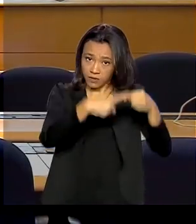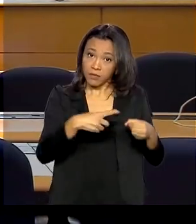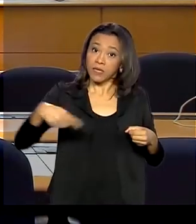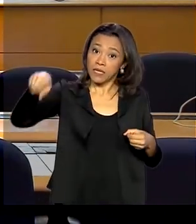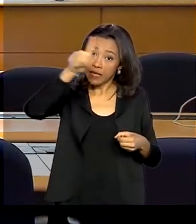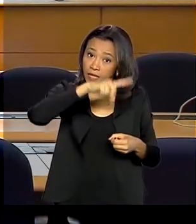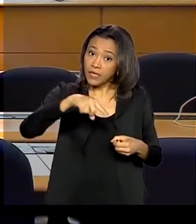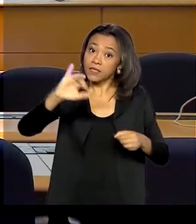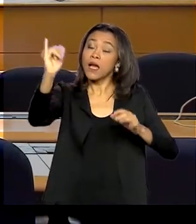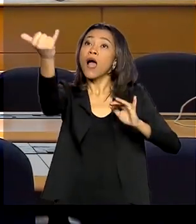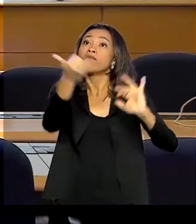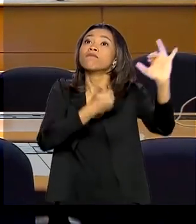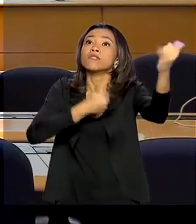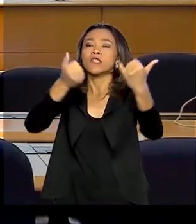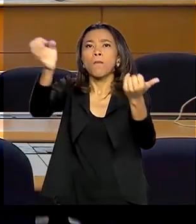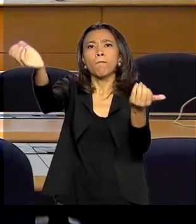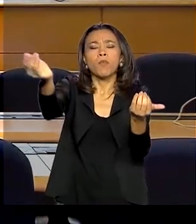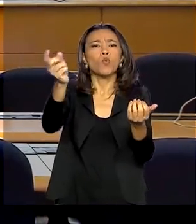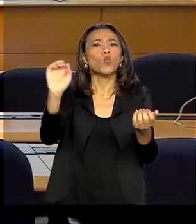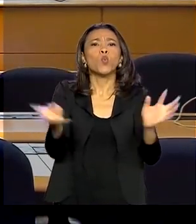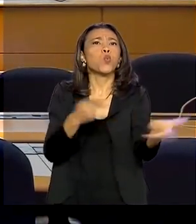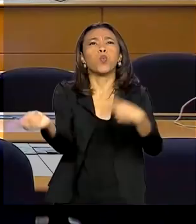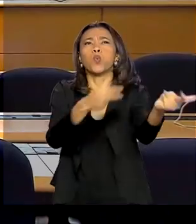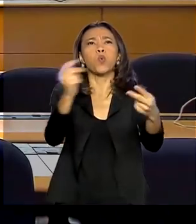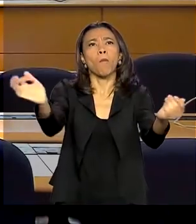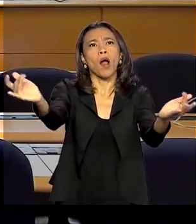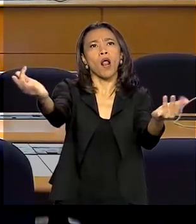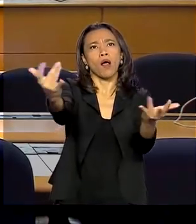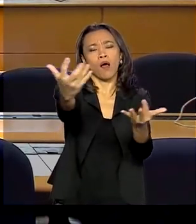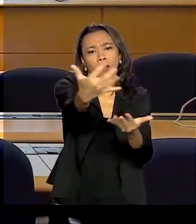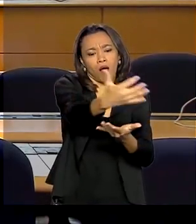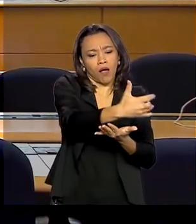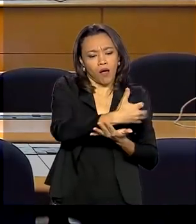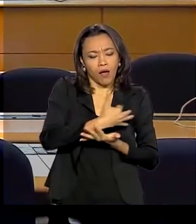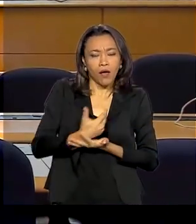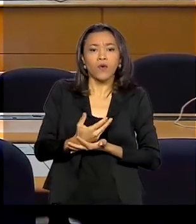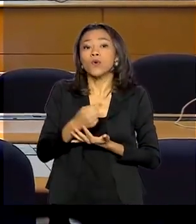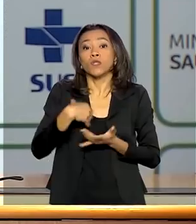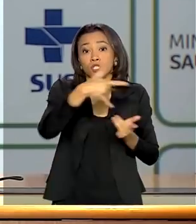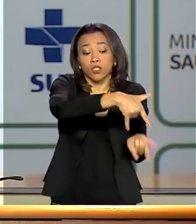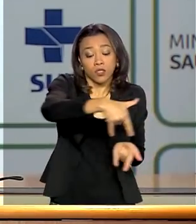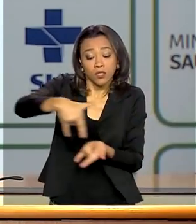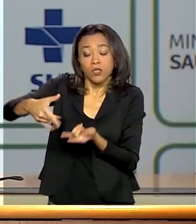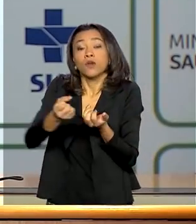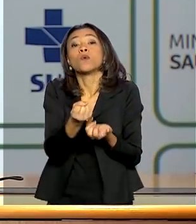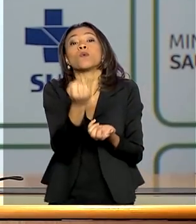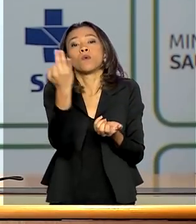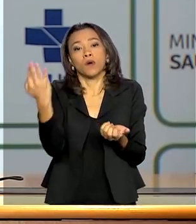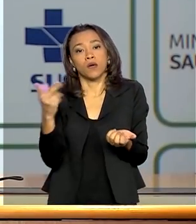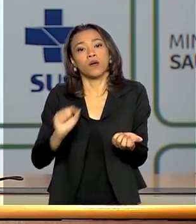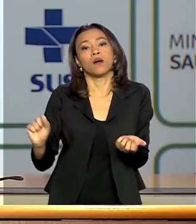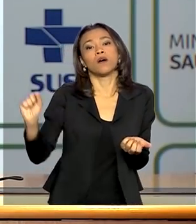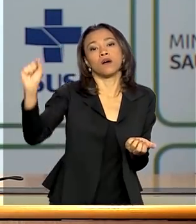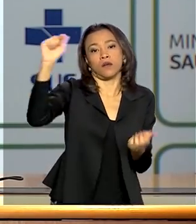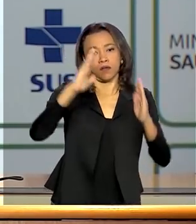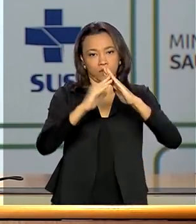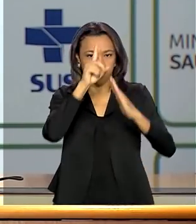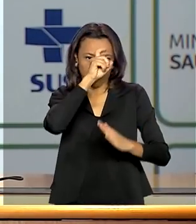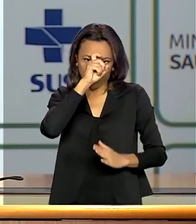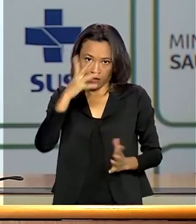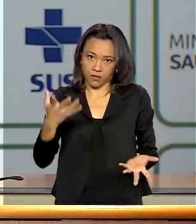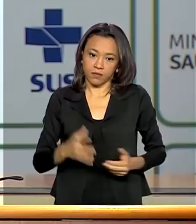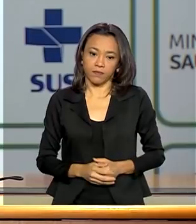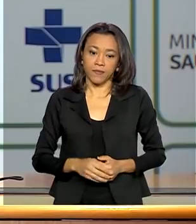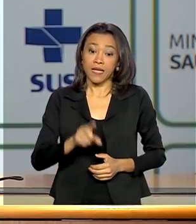repassem ao governo federal a situação real de números de leitos disponíveis. Nós não vamos tocar isso